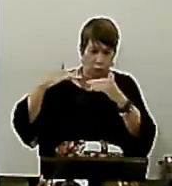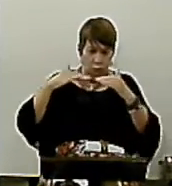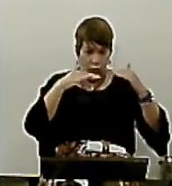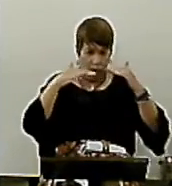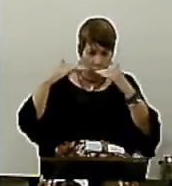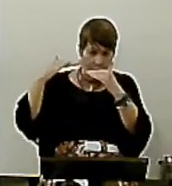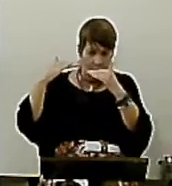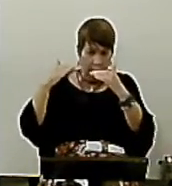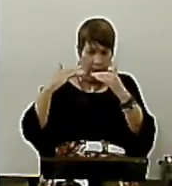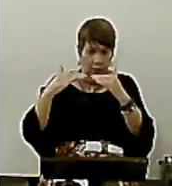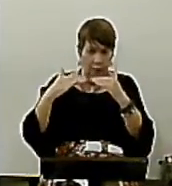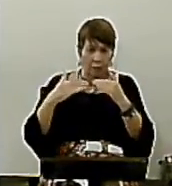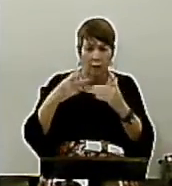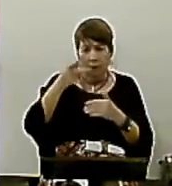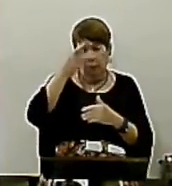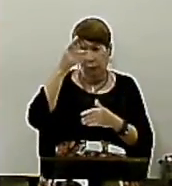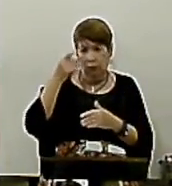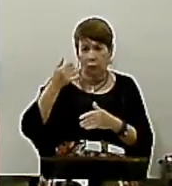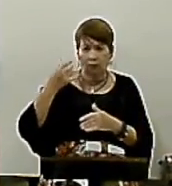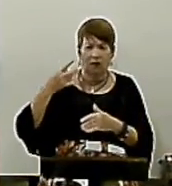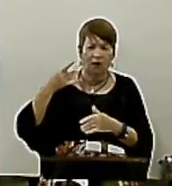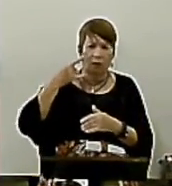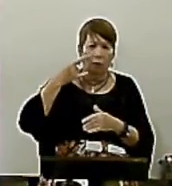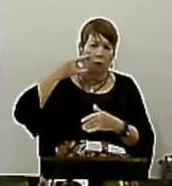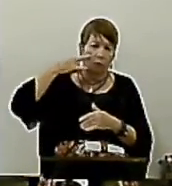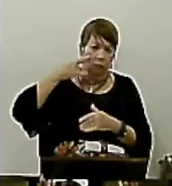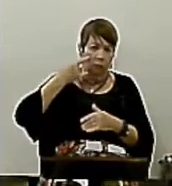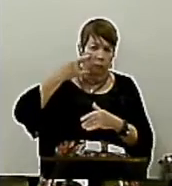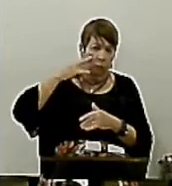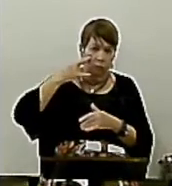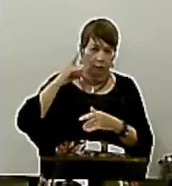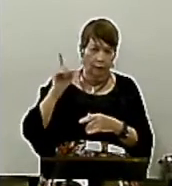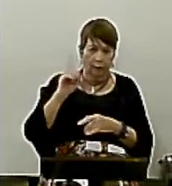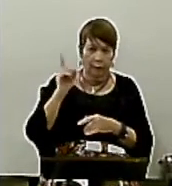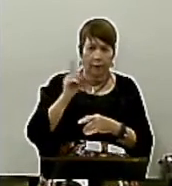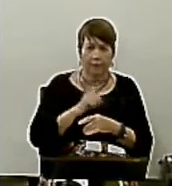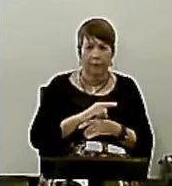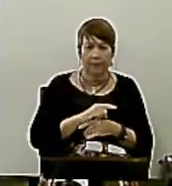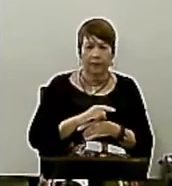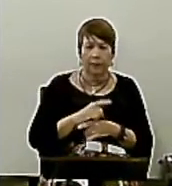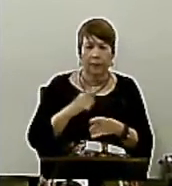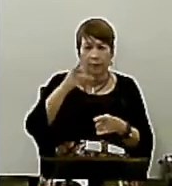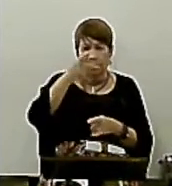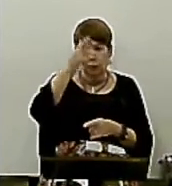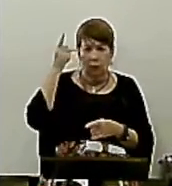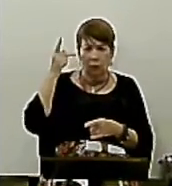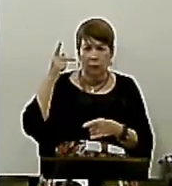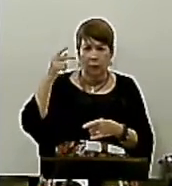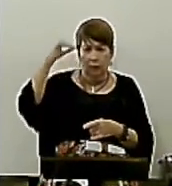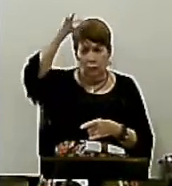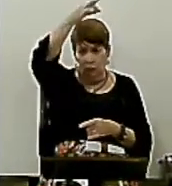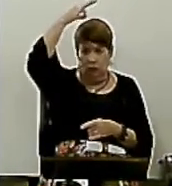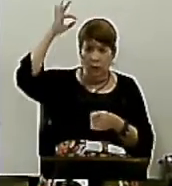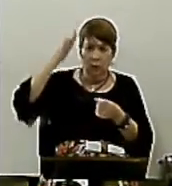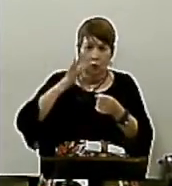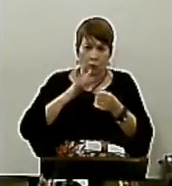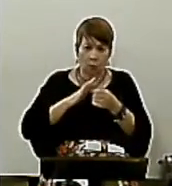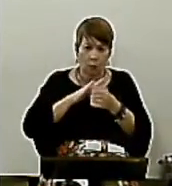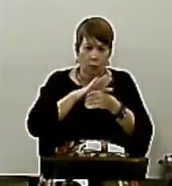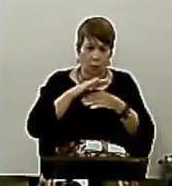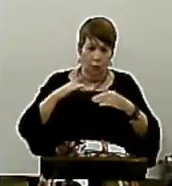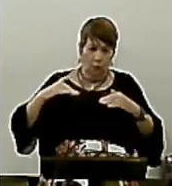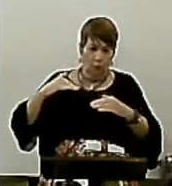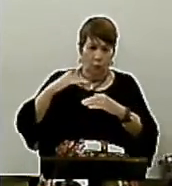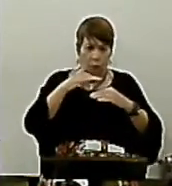Embriagada Não é Estar embriagado Do Espírito Porque quem É cheio Do Espírito É exatamente Uma pessoa